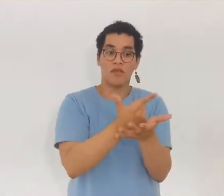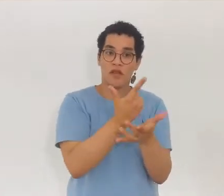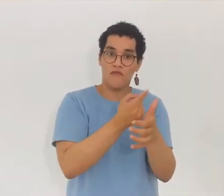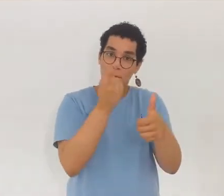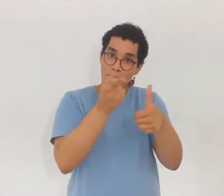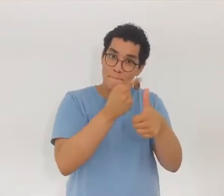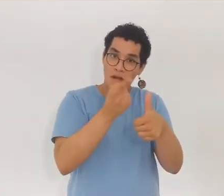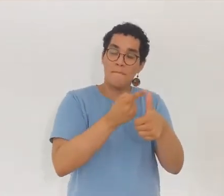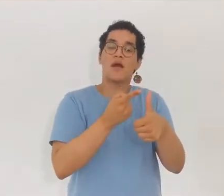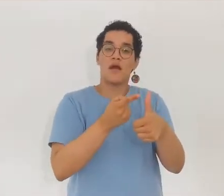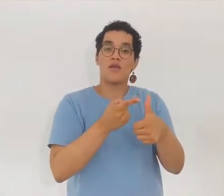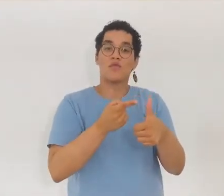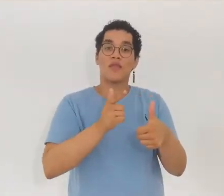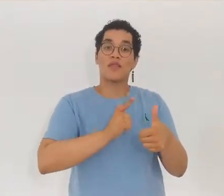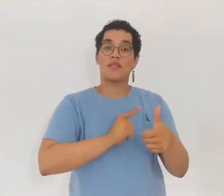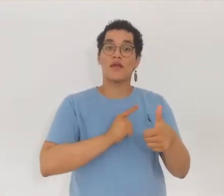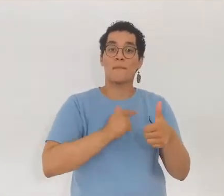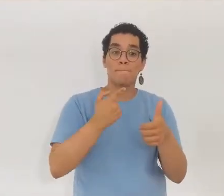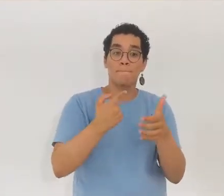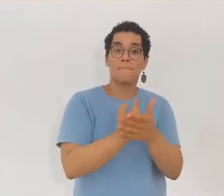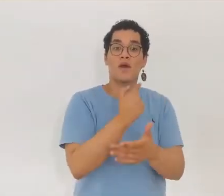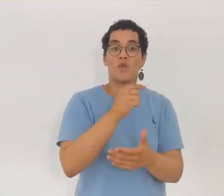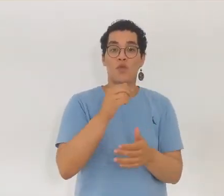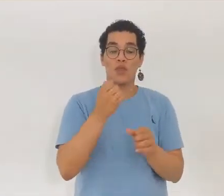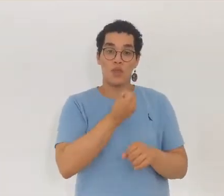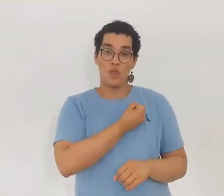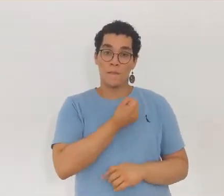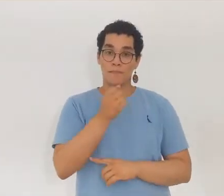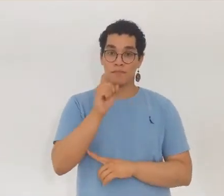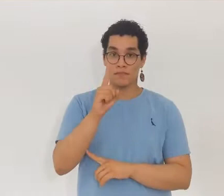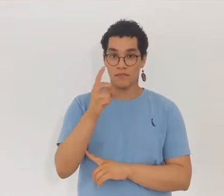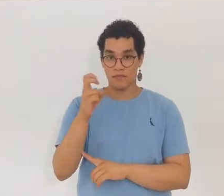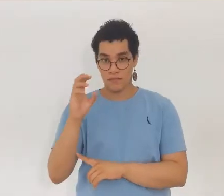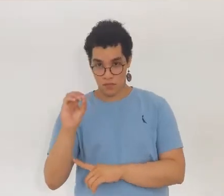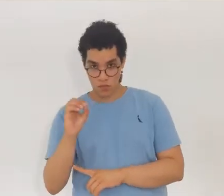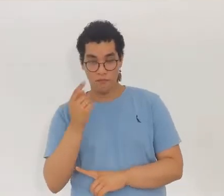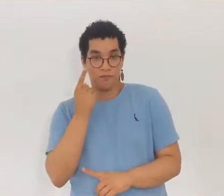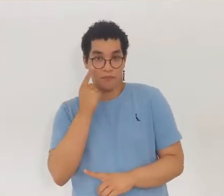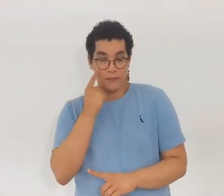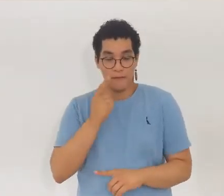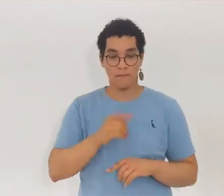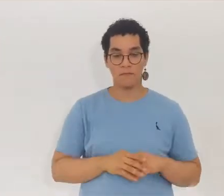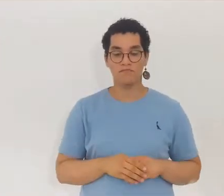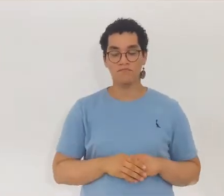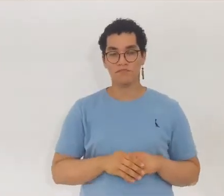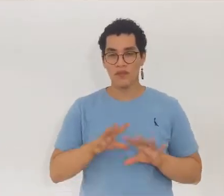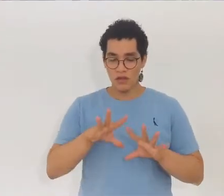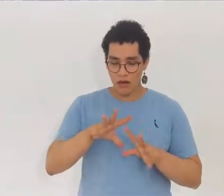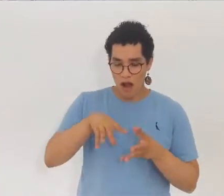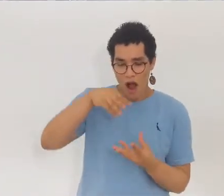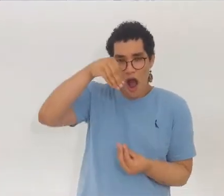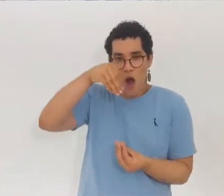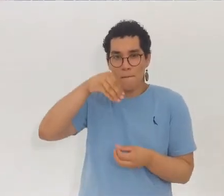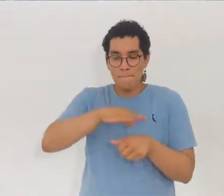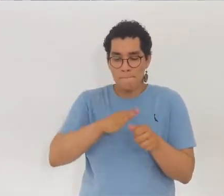espírita, é um livro de perguntas e respostas. E na questão 150, Kardec pergunta aos Espíritos.